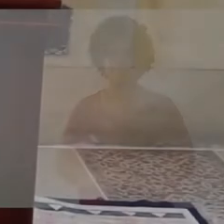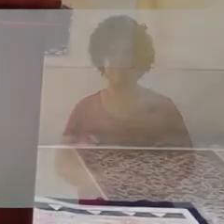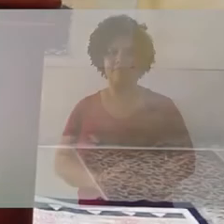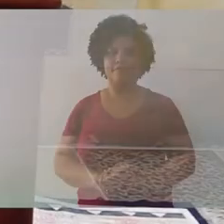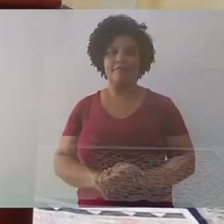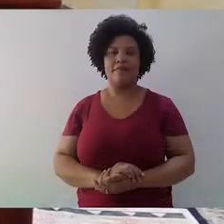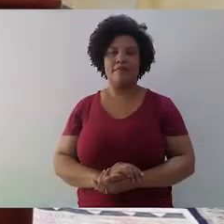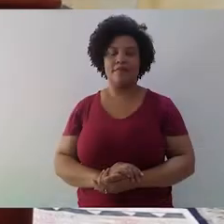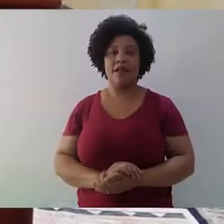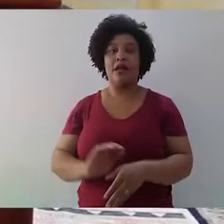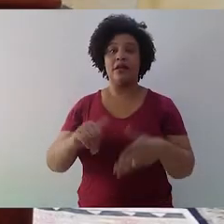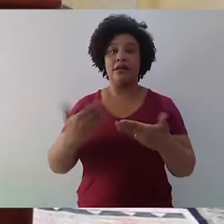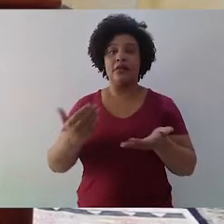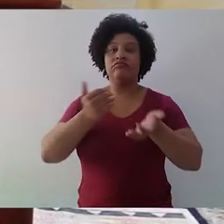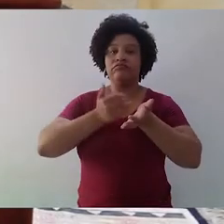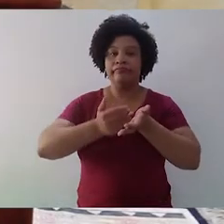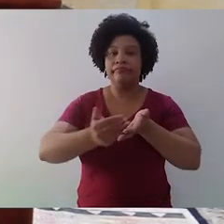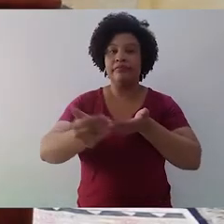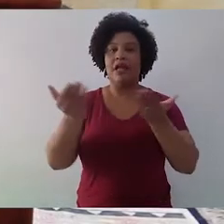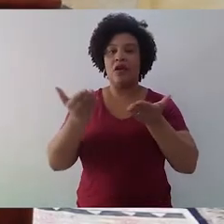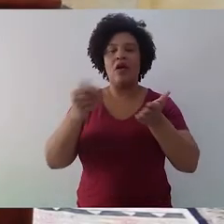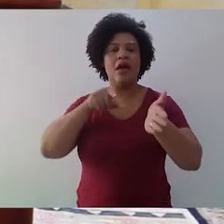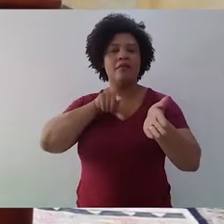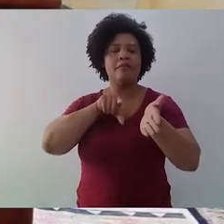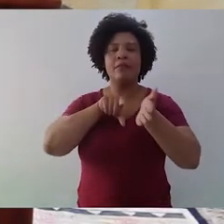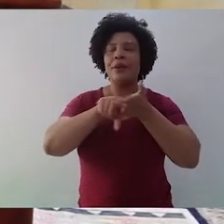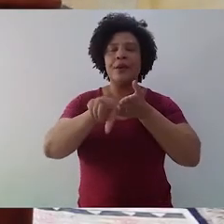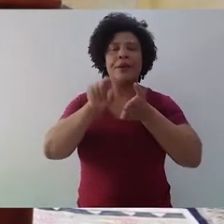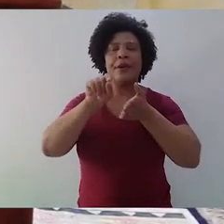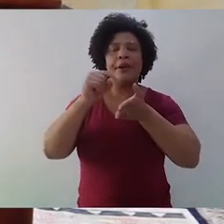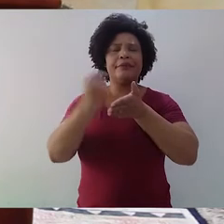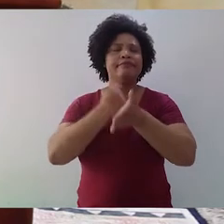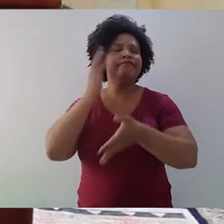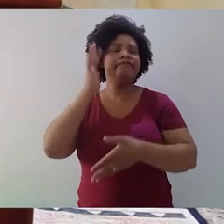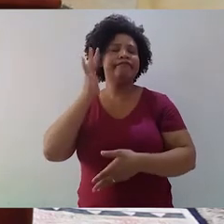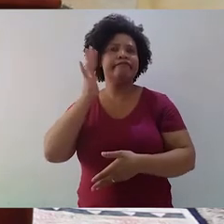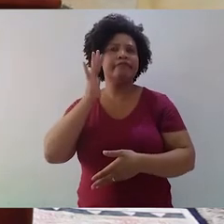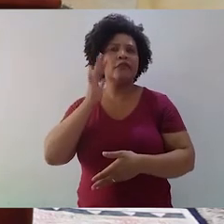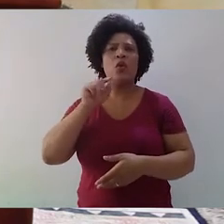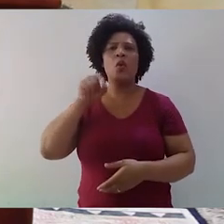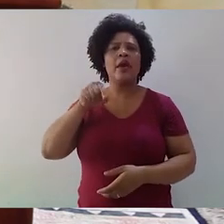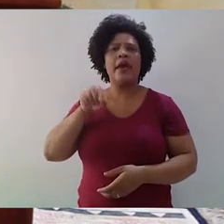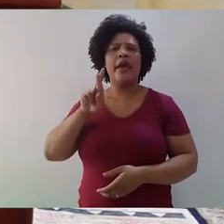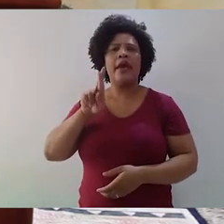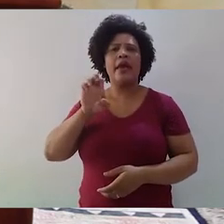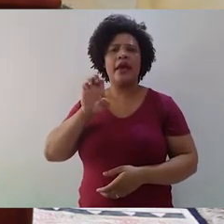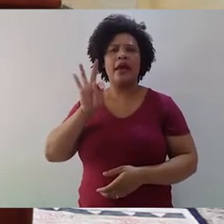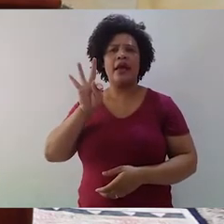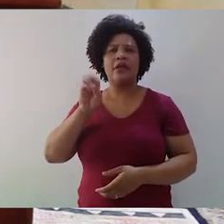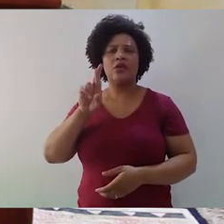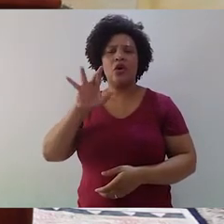Então, a partir de agora, a nossa pergunta passa a ser o que é a retórica, é entendida principalmente como